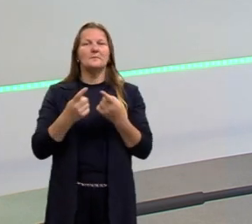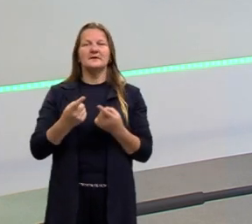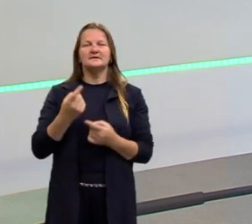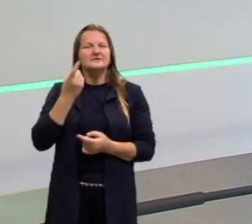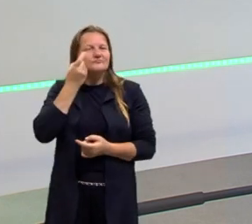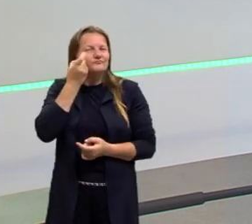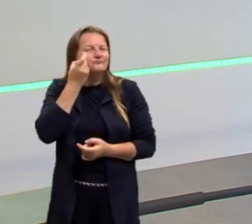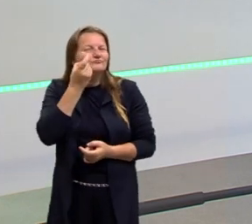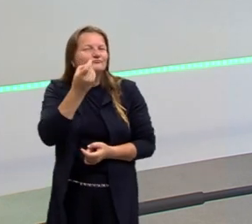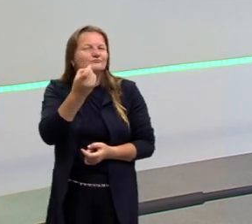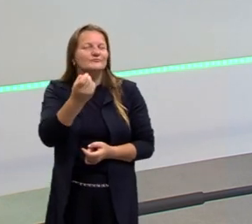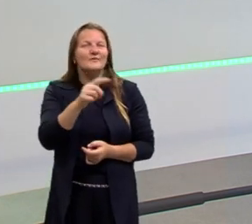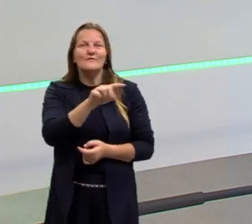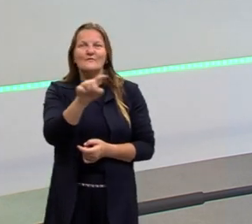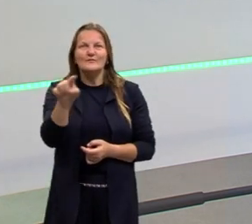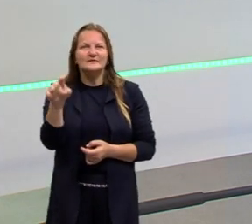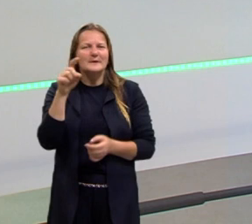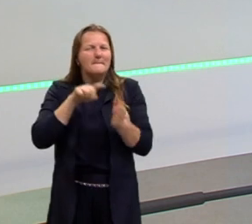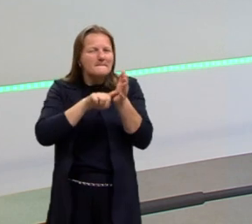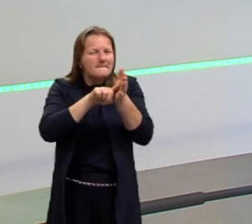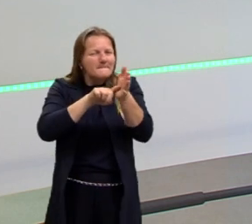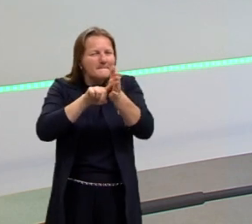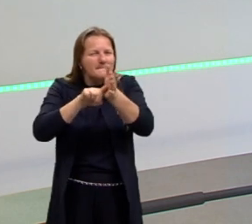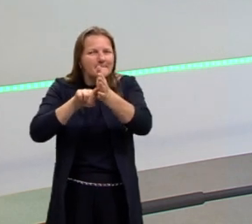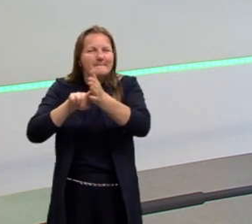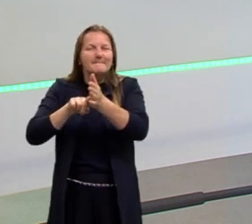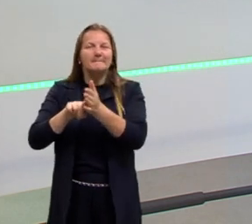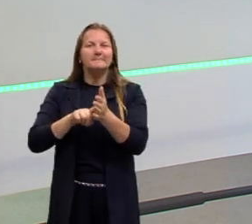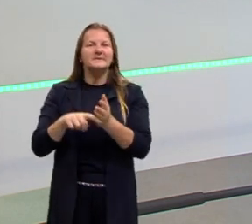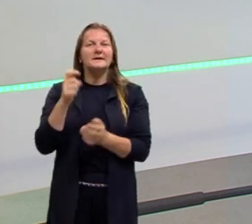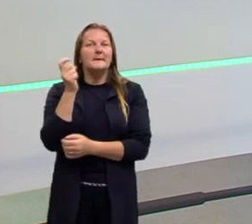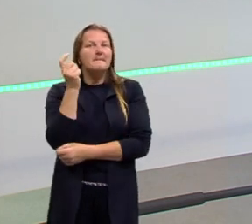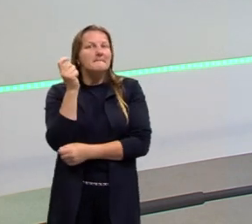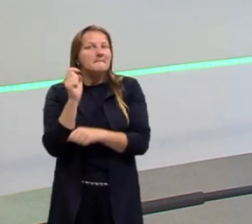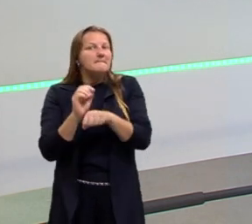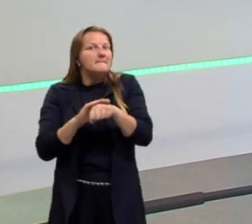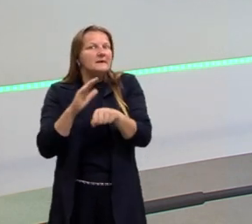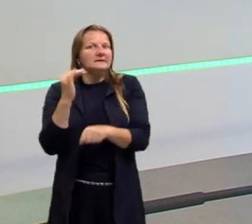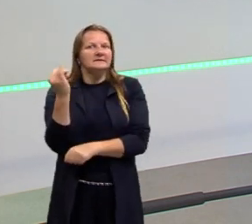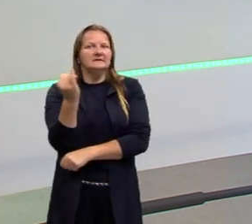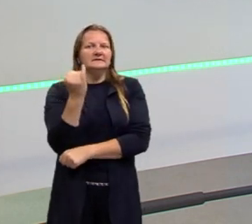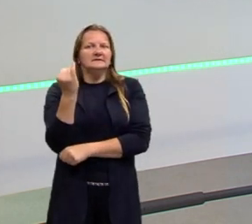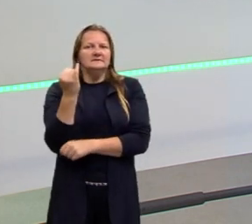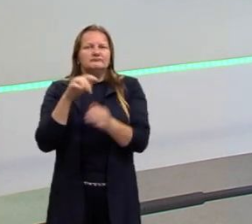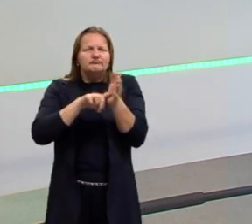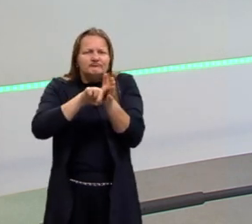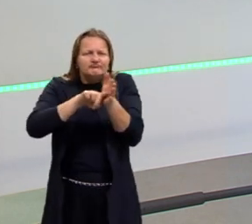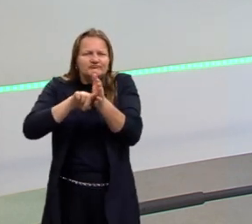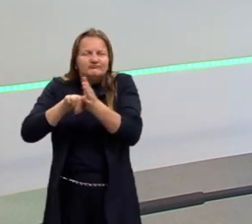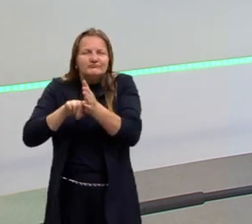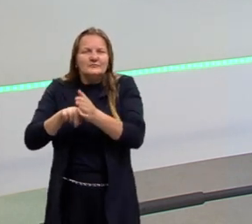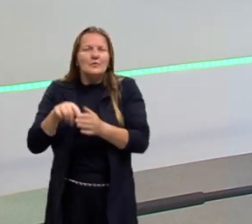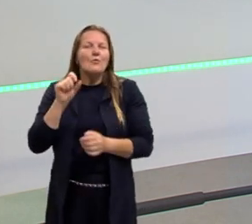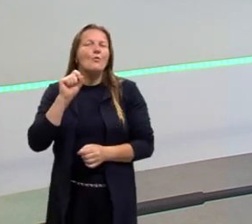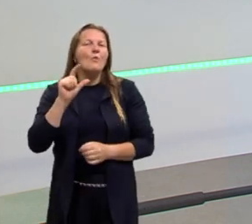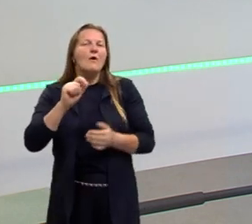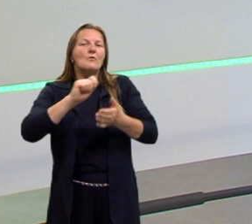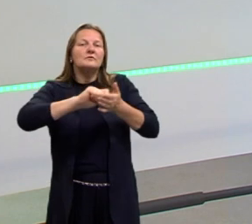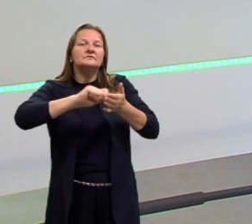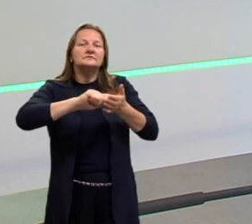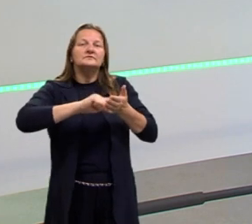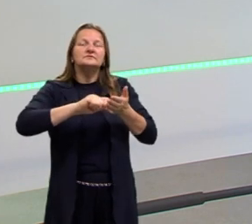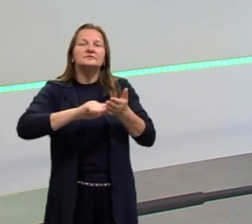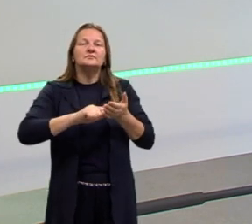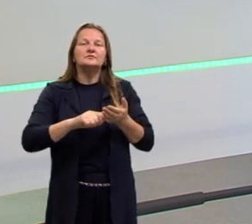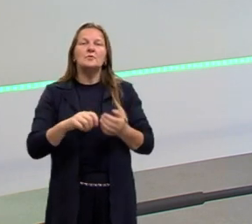interessante você fazer uma pesquisa, principalmente buscando os escritores do boom